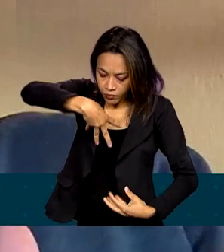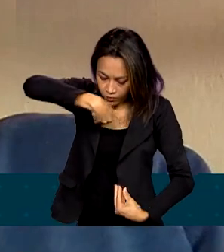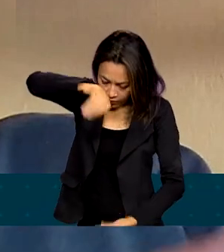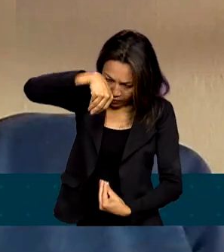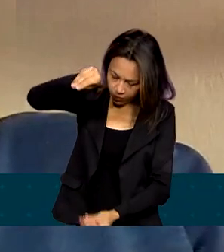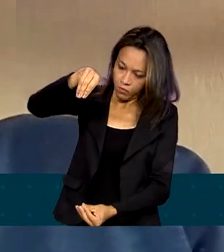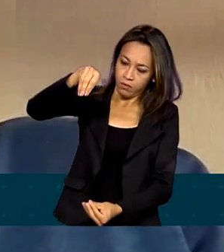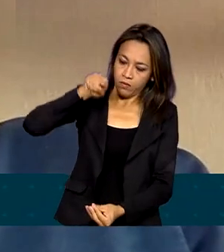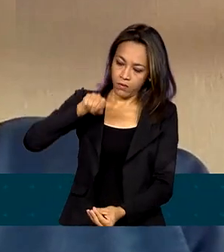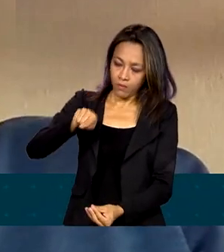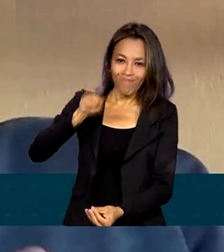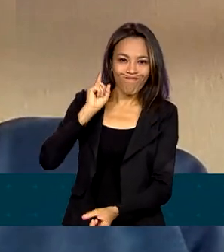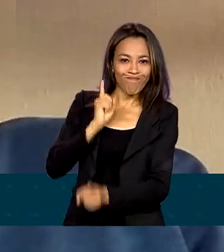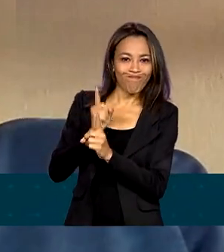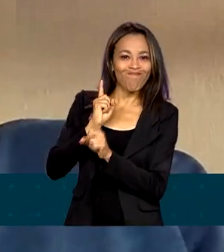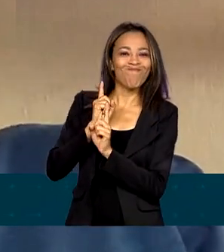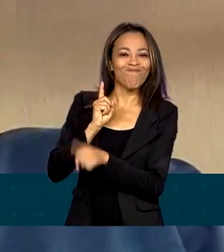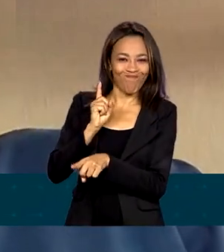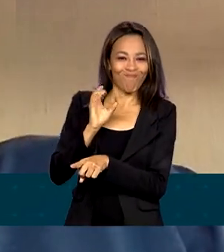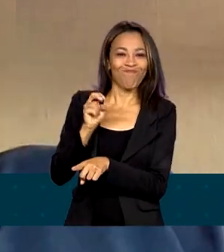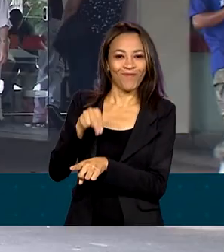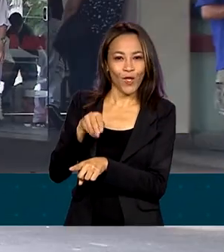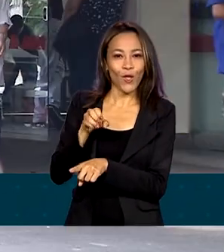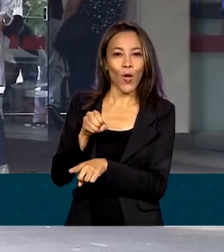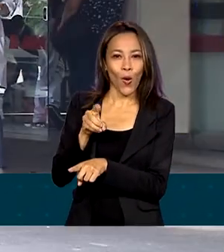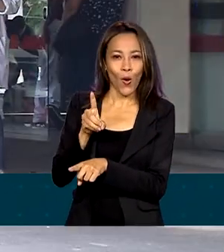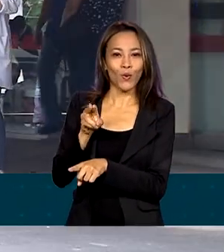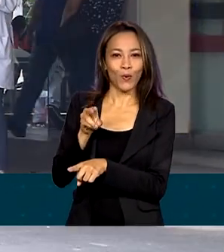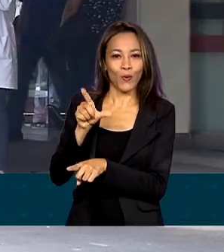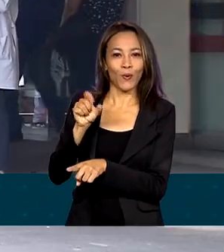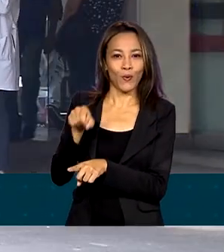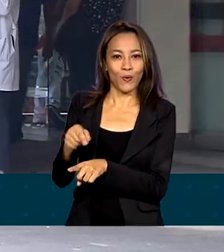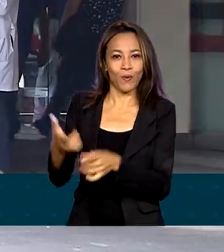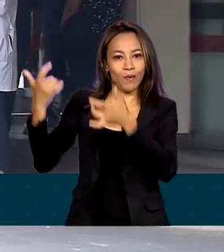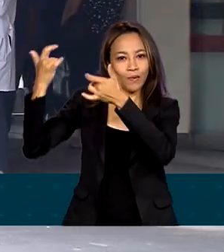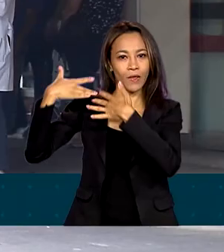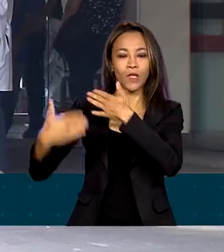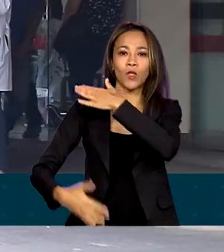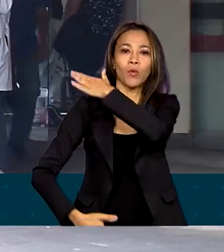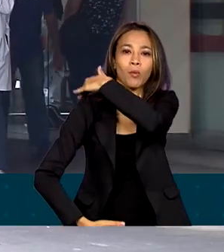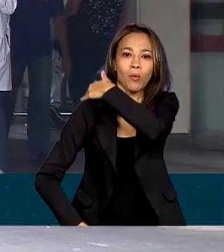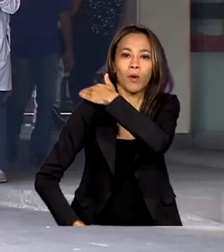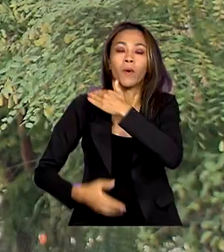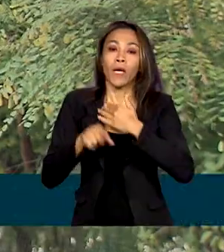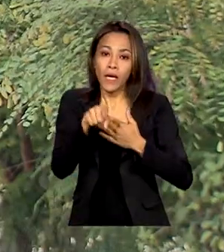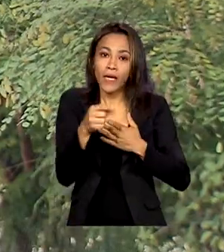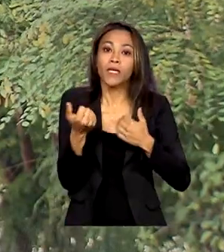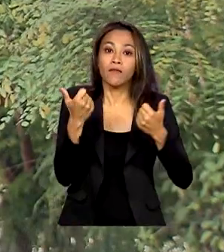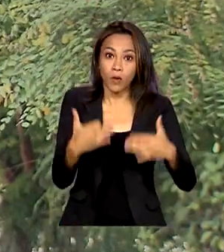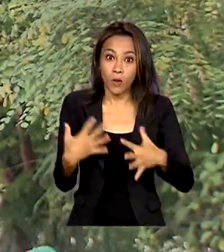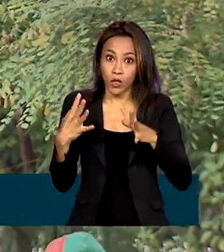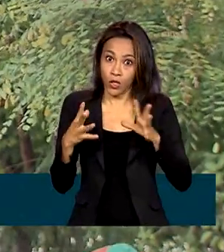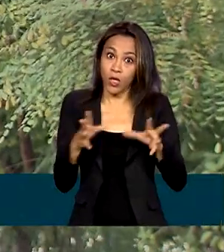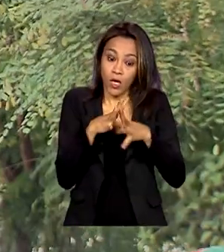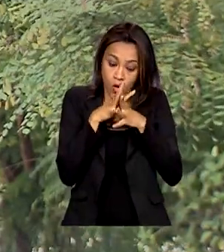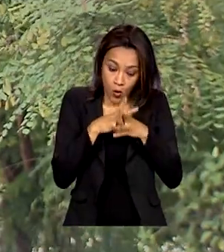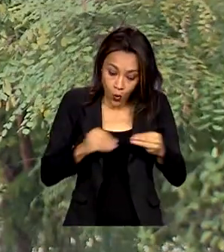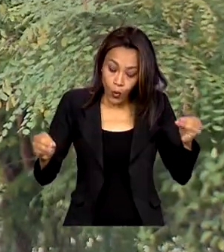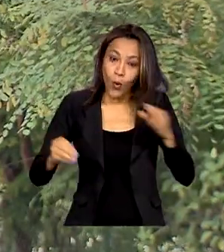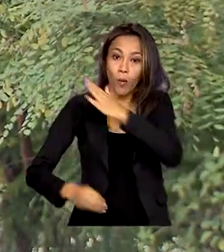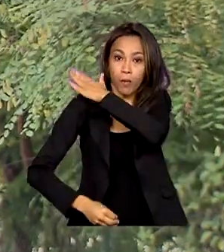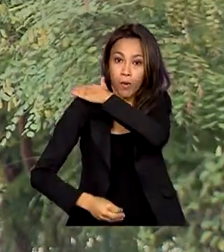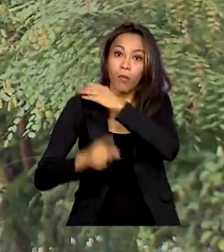e aí apareceu um nódulo no pulmão. Segundo ele, a cura do câncer de pulmão só foi possível porque a